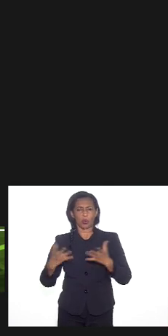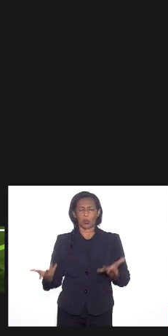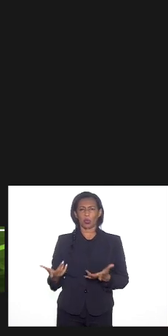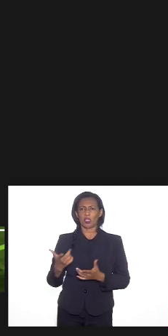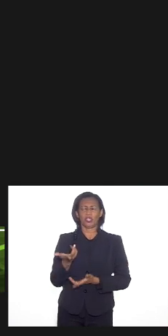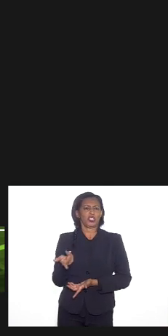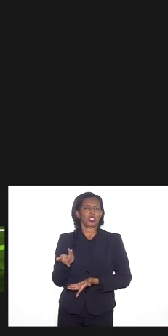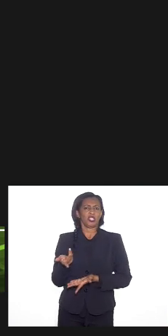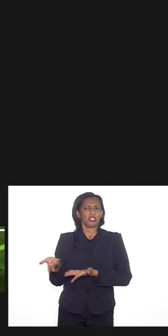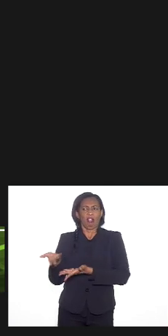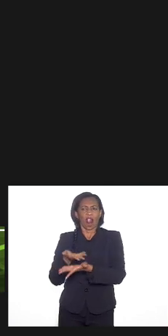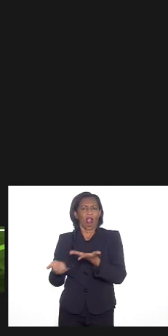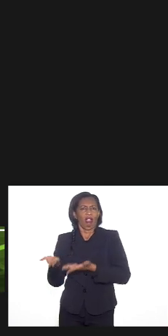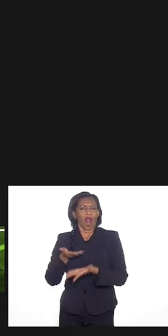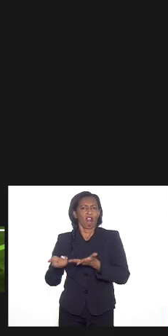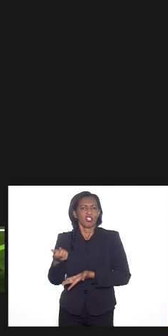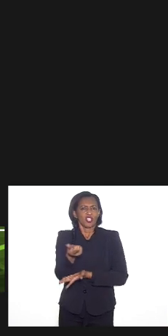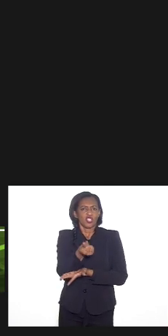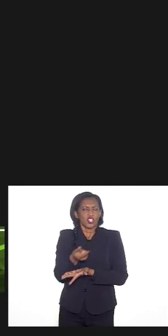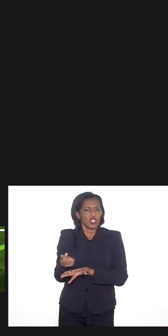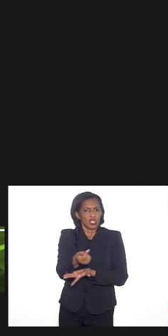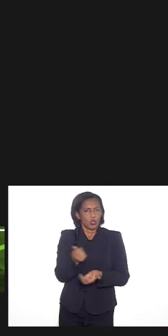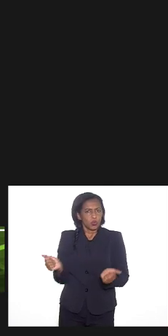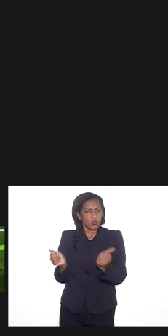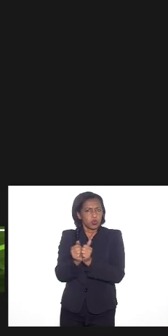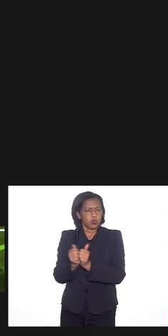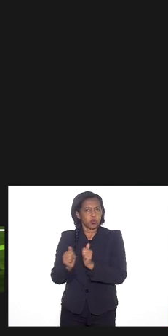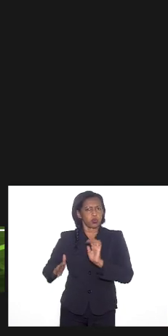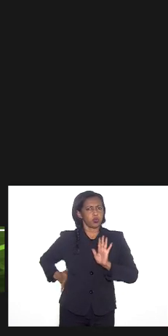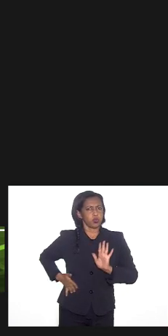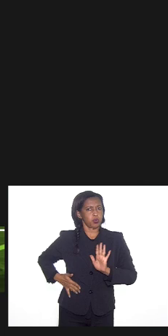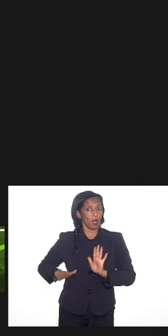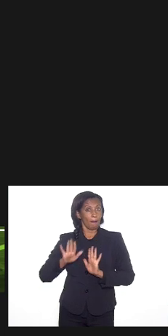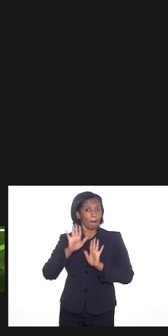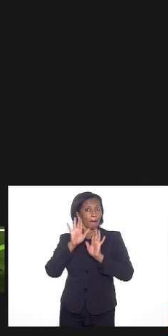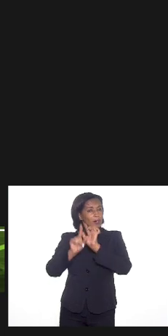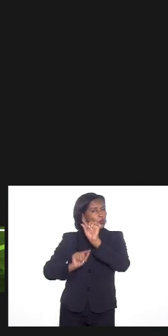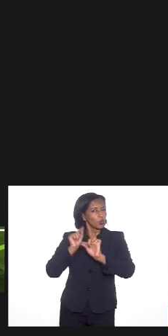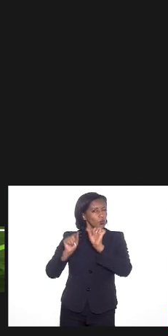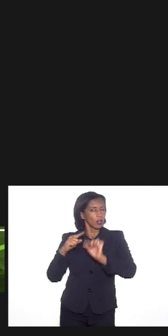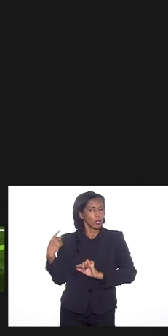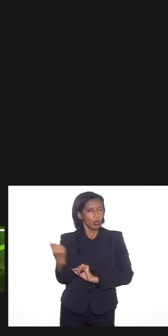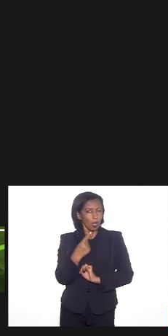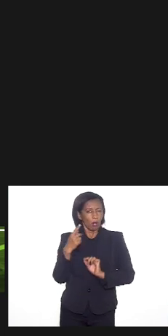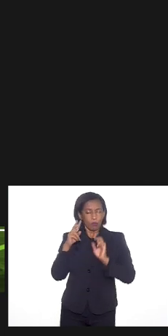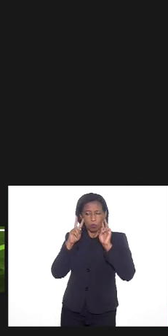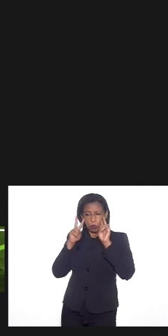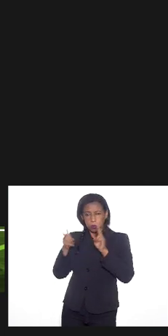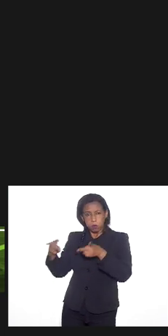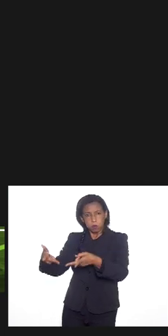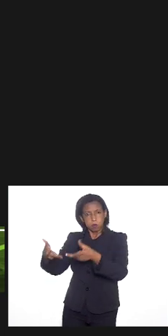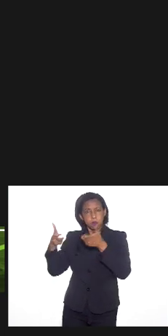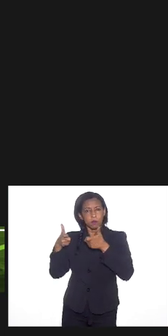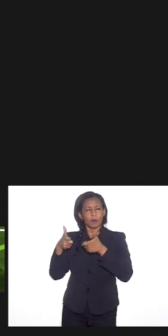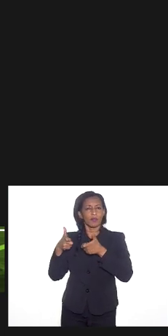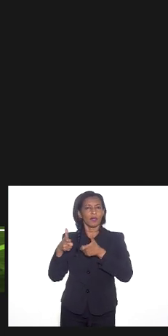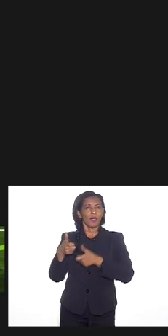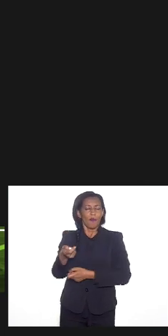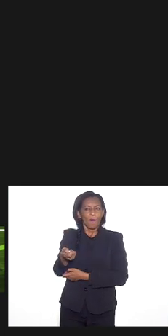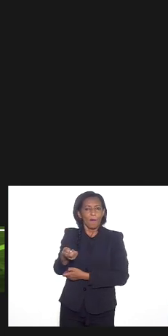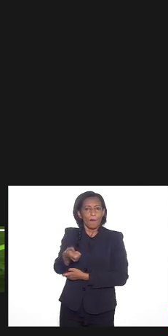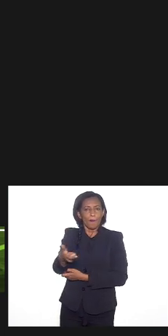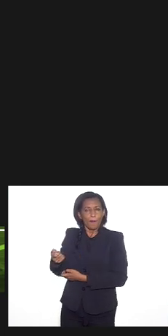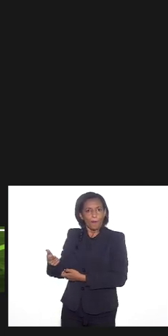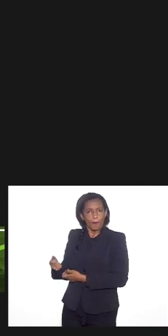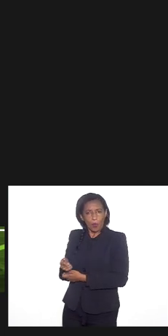lavagem de dinheiro junto ao tráfico uma série de outras questões mas o que o que nós muito observamos foi o que nos poucos